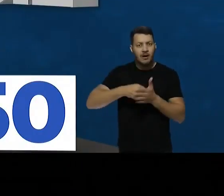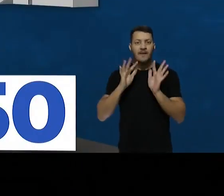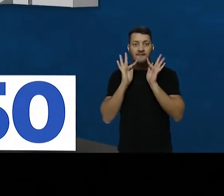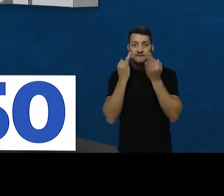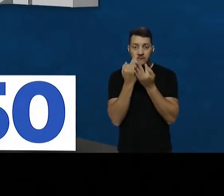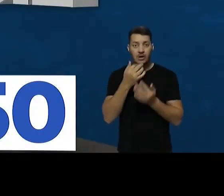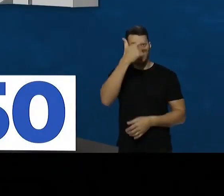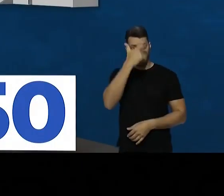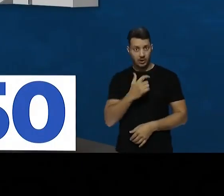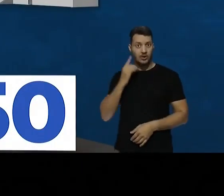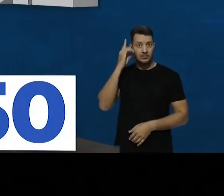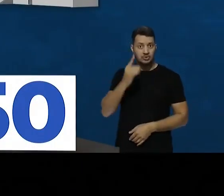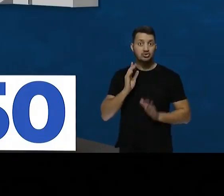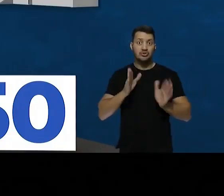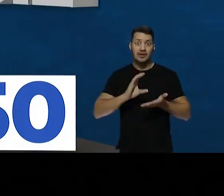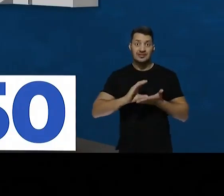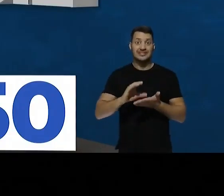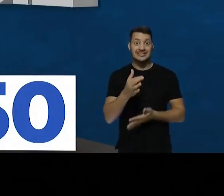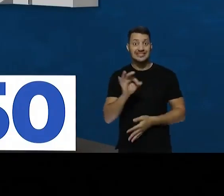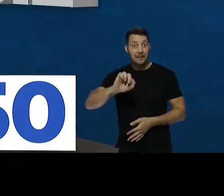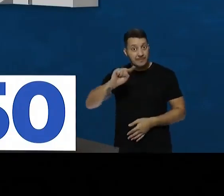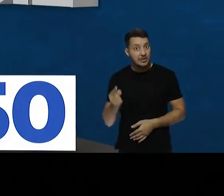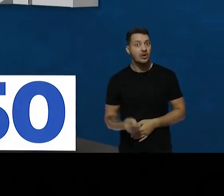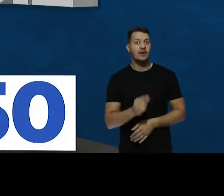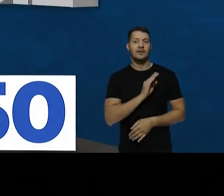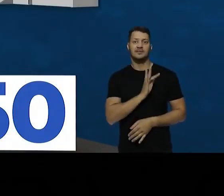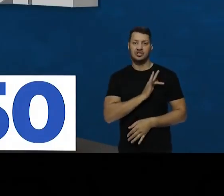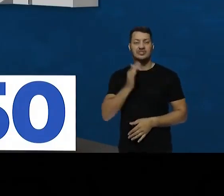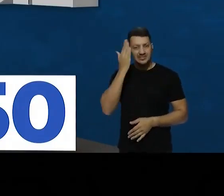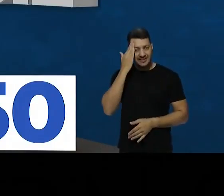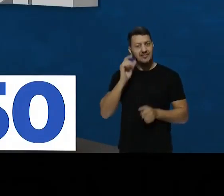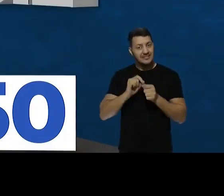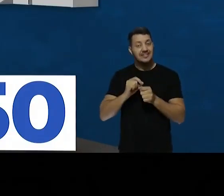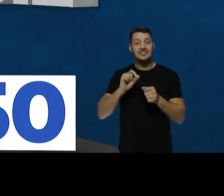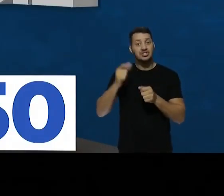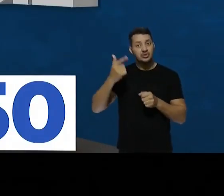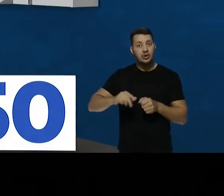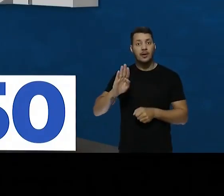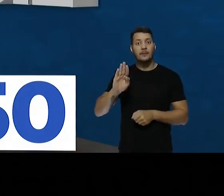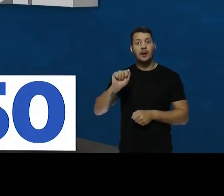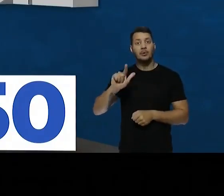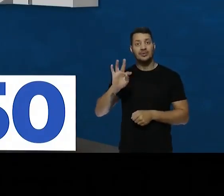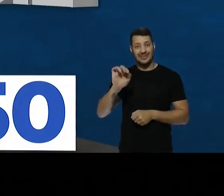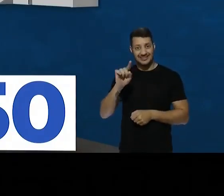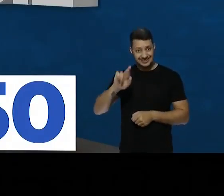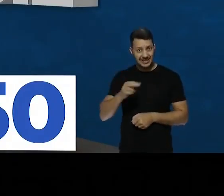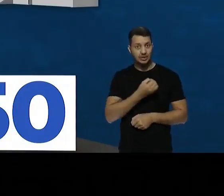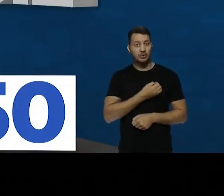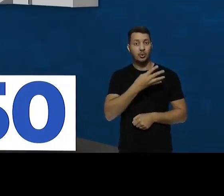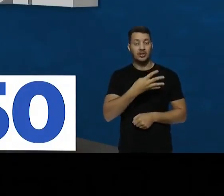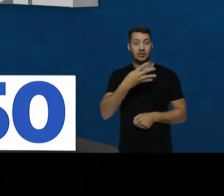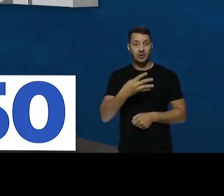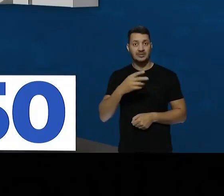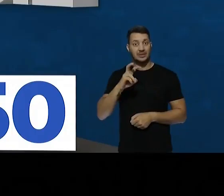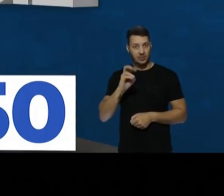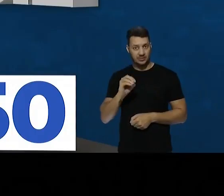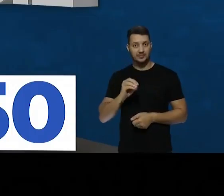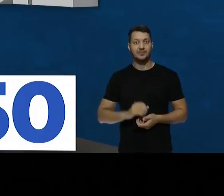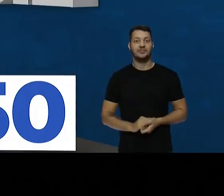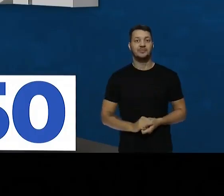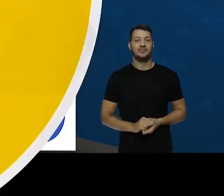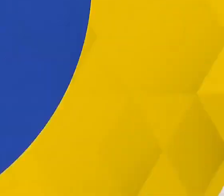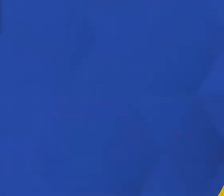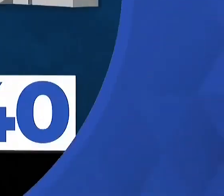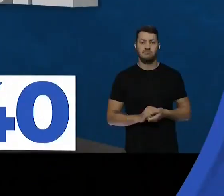valores para defender a família. Como deputado, trouxe 100 milhões para o sul fluminense. Sei fazer e quero fazer de novo. Sou Baltazar, 44